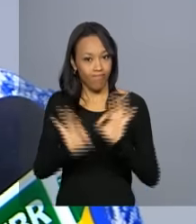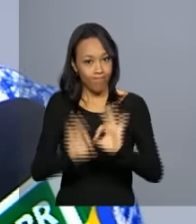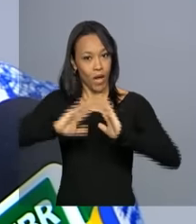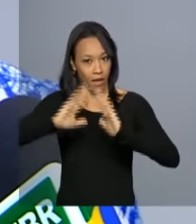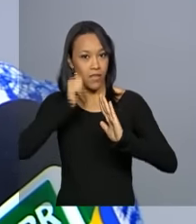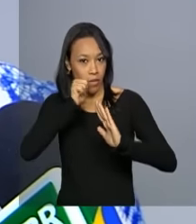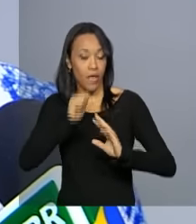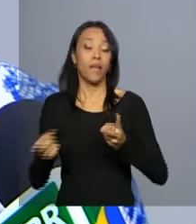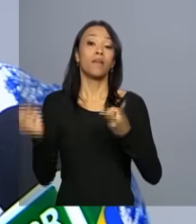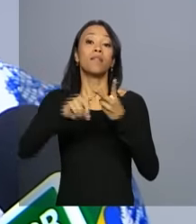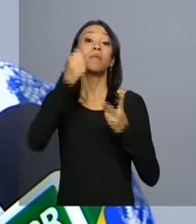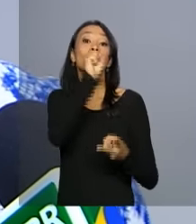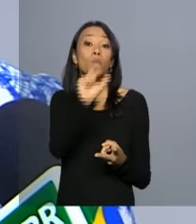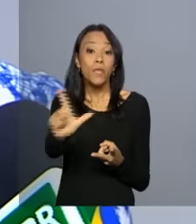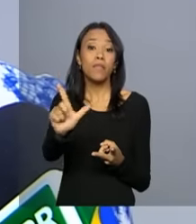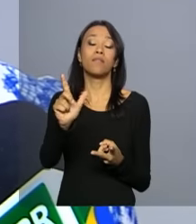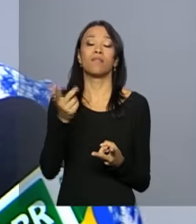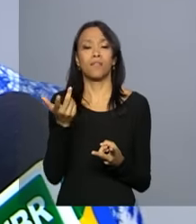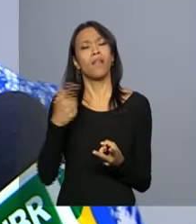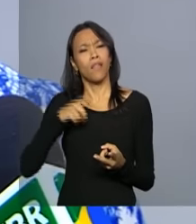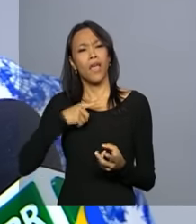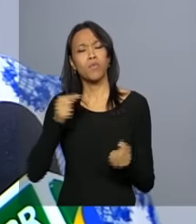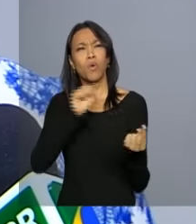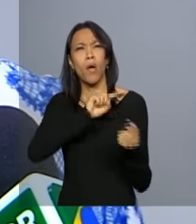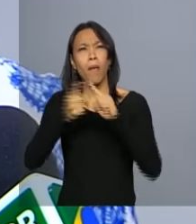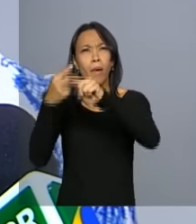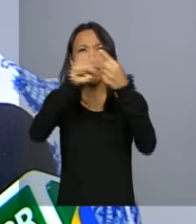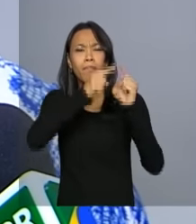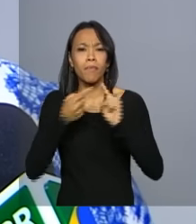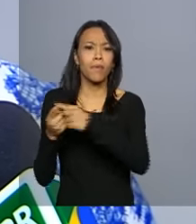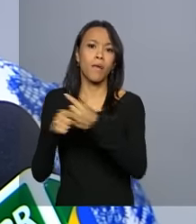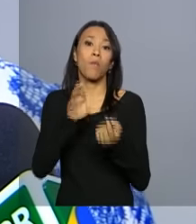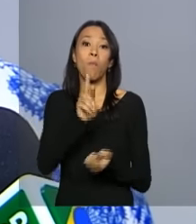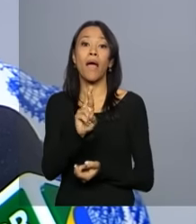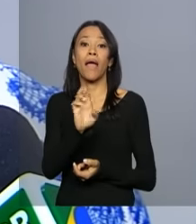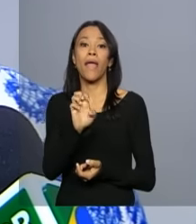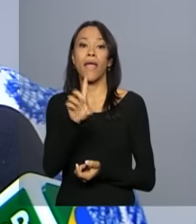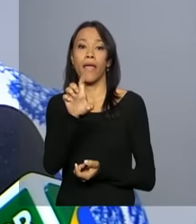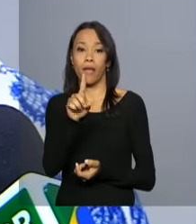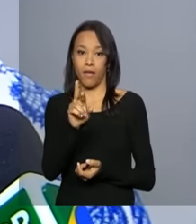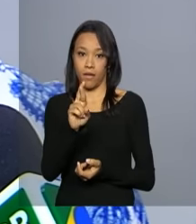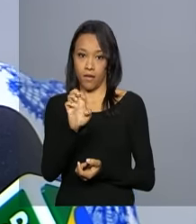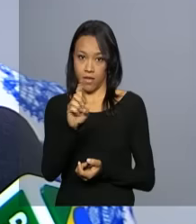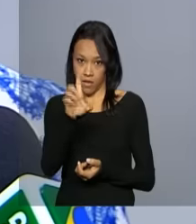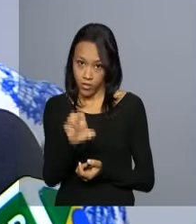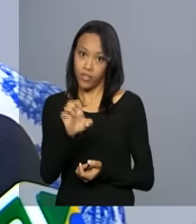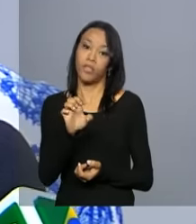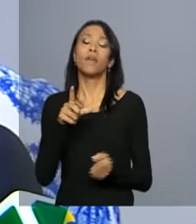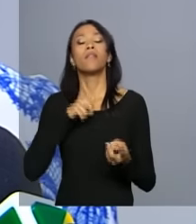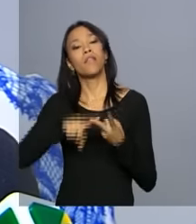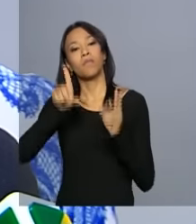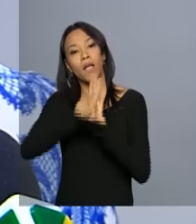semestre. Nós temos também toda uma rede, uma discussão com a rede de atendimento à mulher. Hoje nós temos a Lei